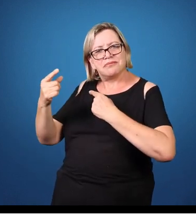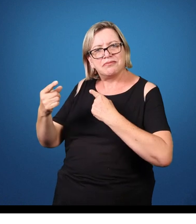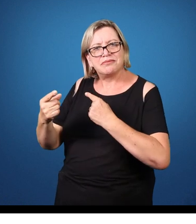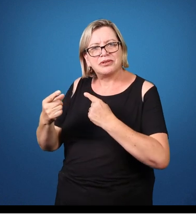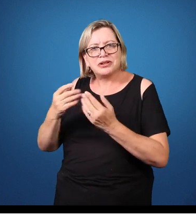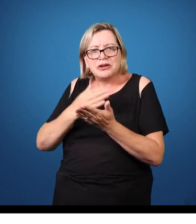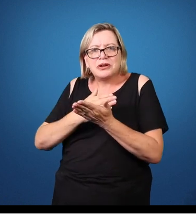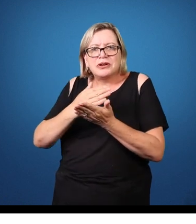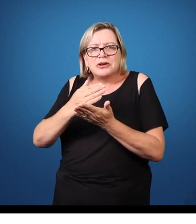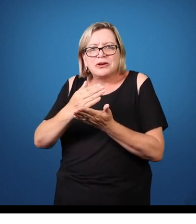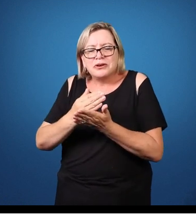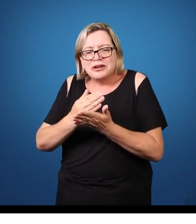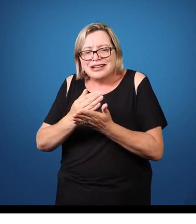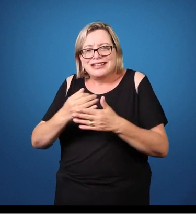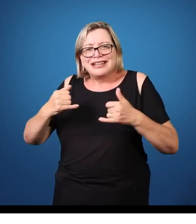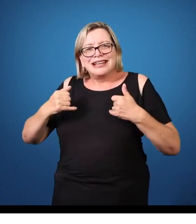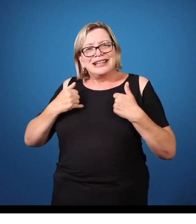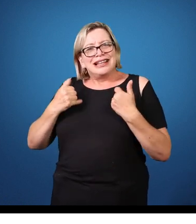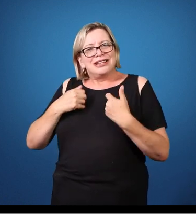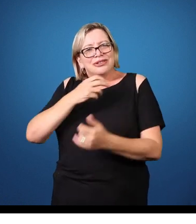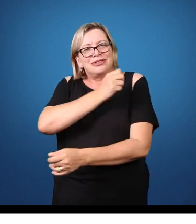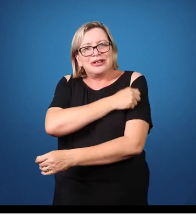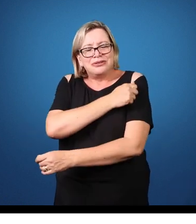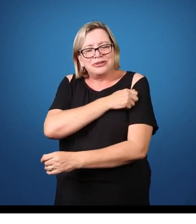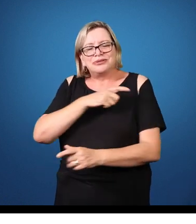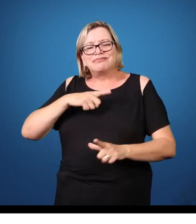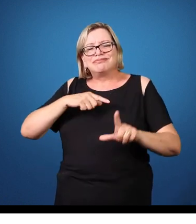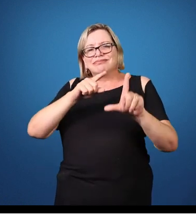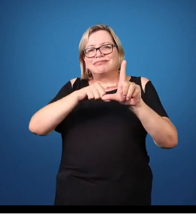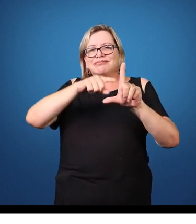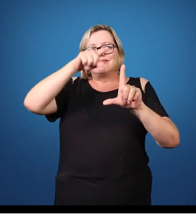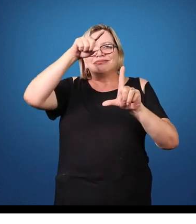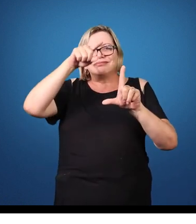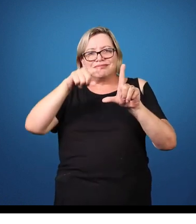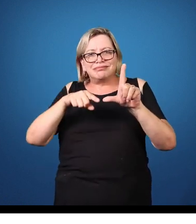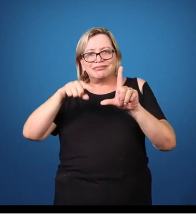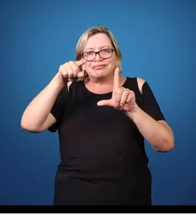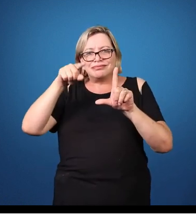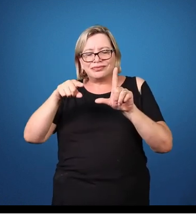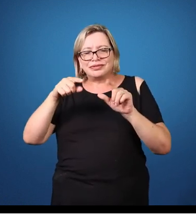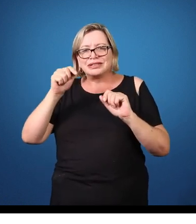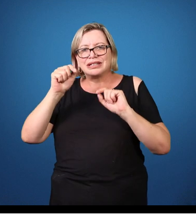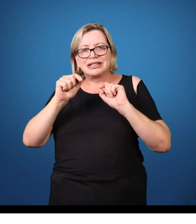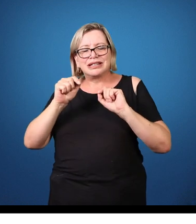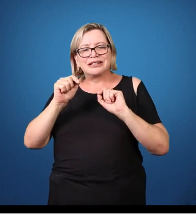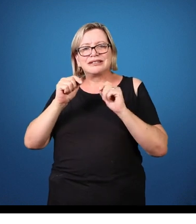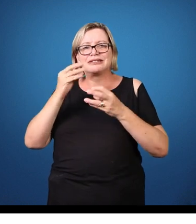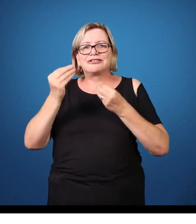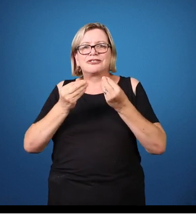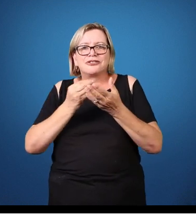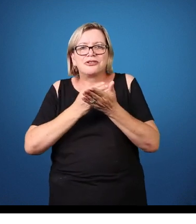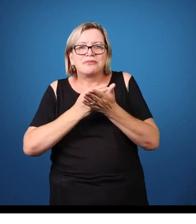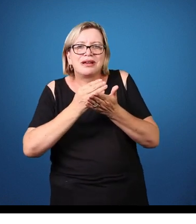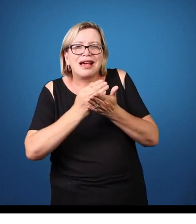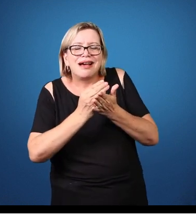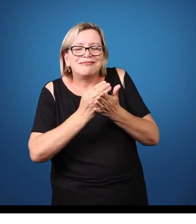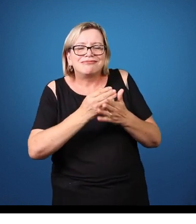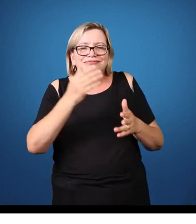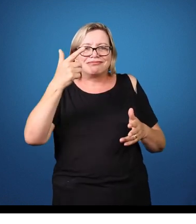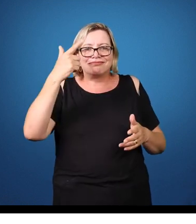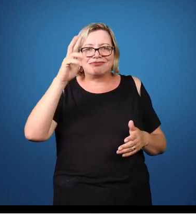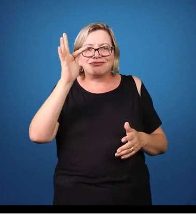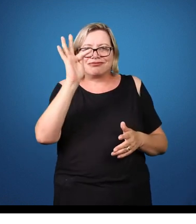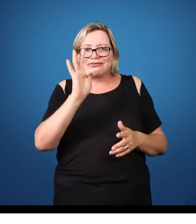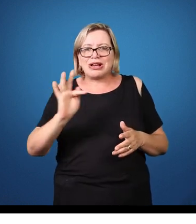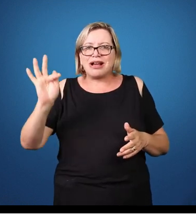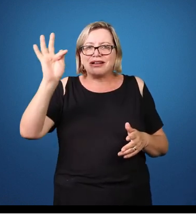presencial brasileiro, a média de entrada é 18 anos. Na educação à distância, que é esse universo onde nós estamos gravando a nossa web série, é 28